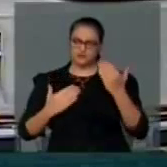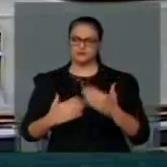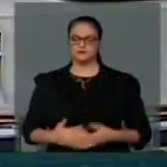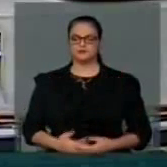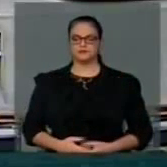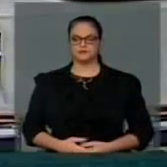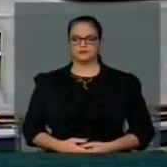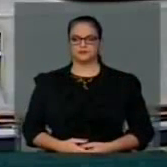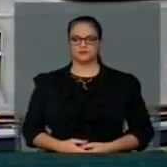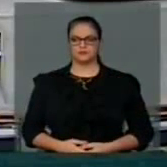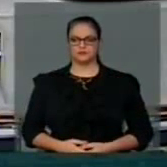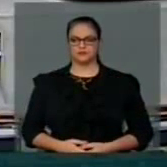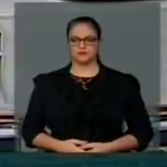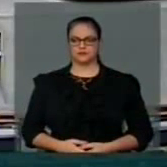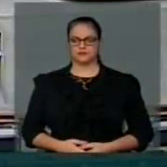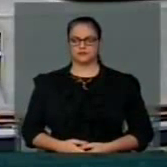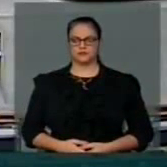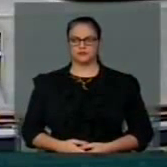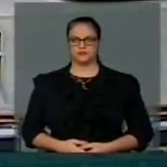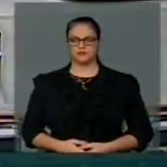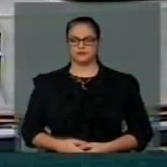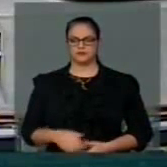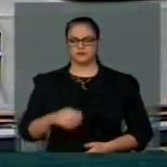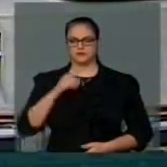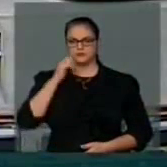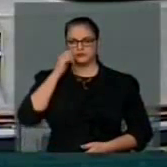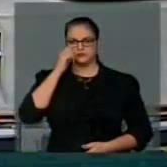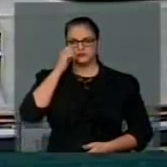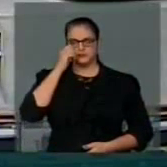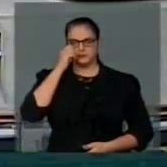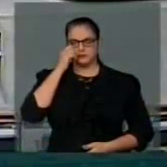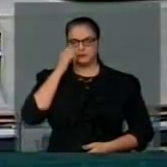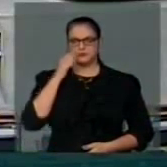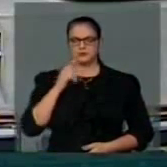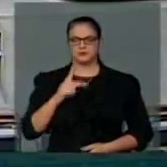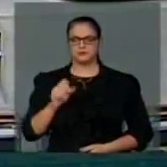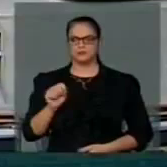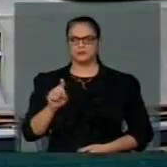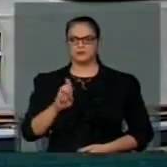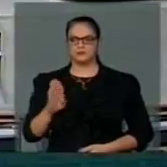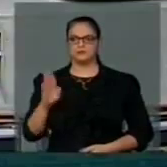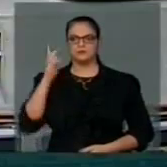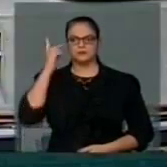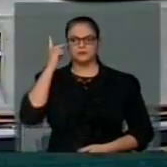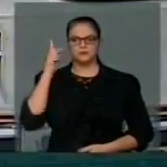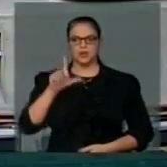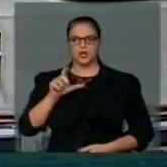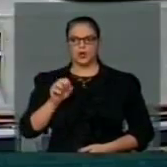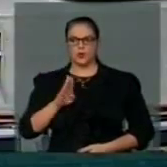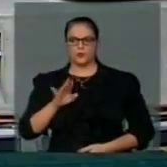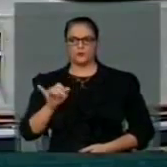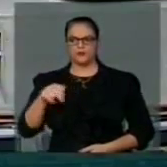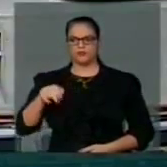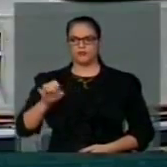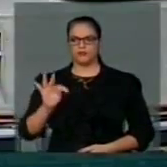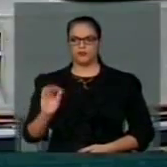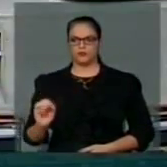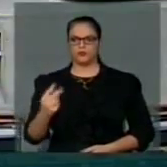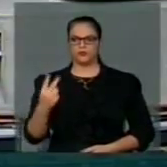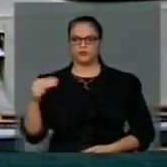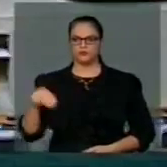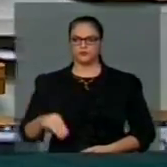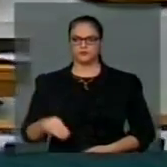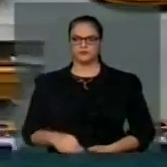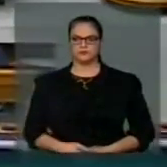Deputado Gonzaga Patriota, concedo a palavra ao próximo orador inscrito, PSDB de São Paulo, nobre deputado Lobo Neto, V. Exª tem até